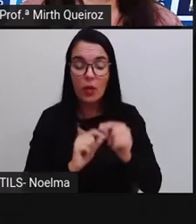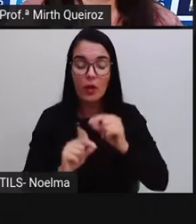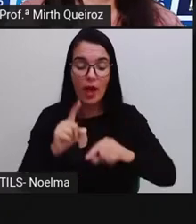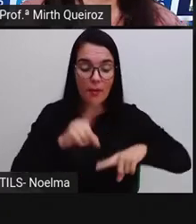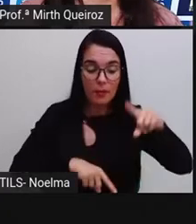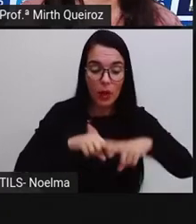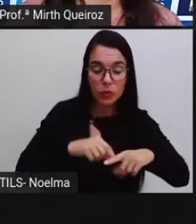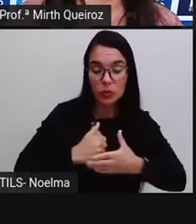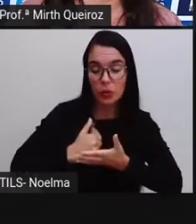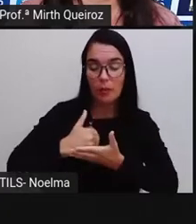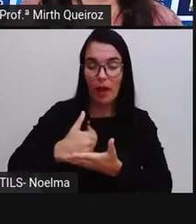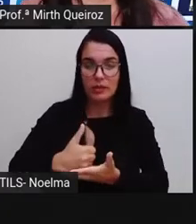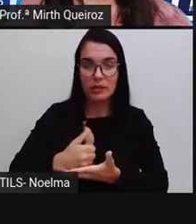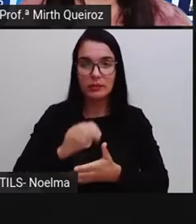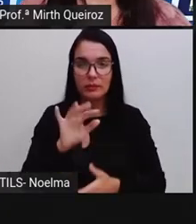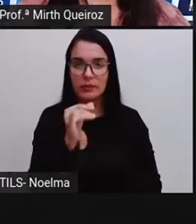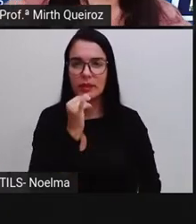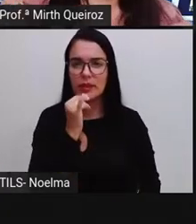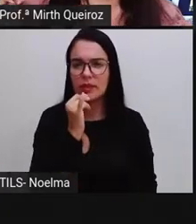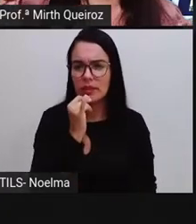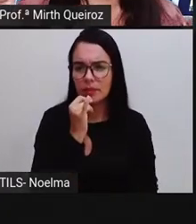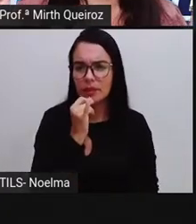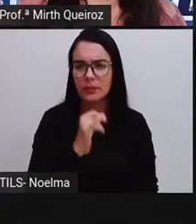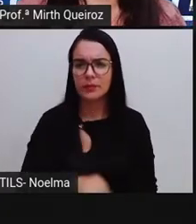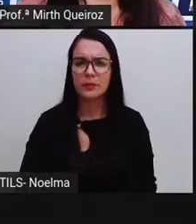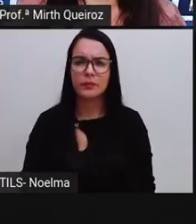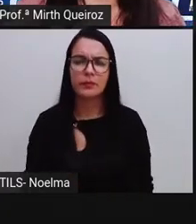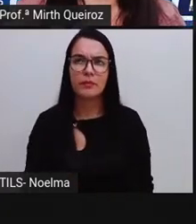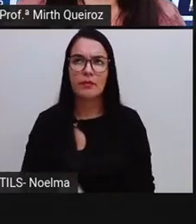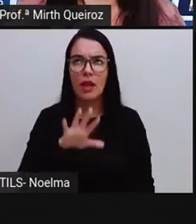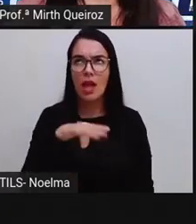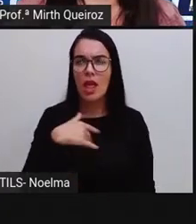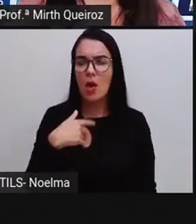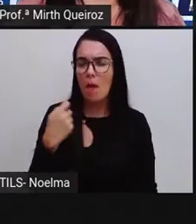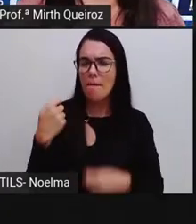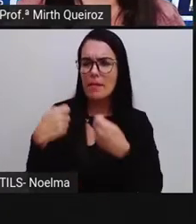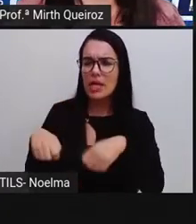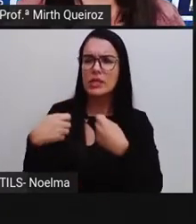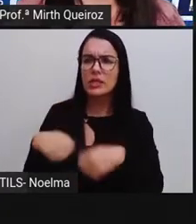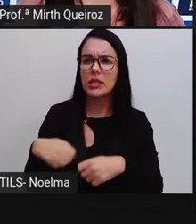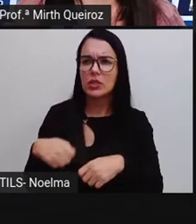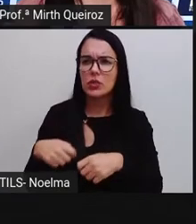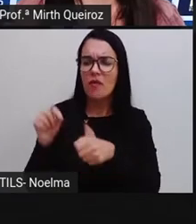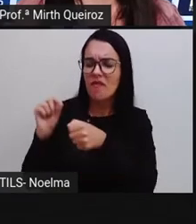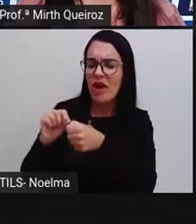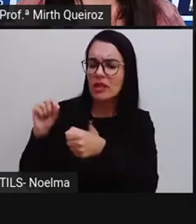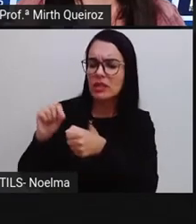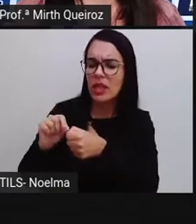a partir da probabilidade, por exemplo, quanto eu preciso produzir